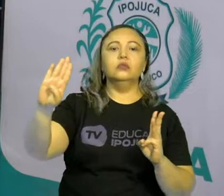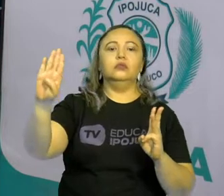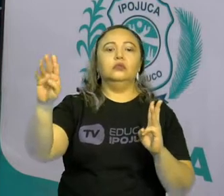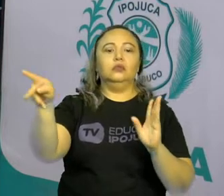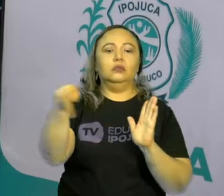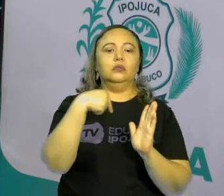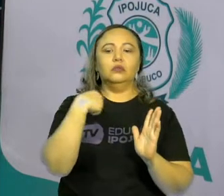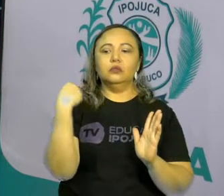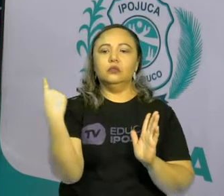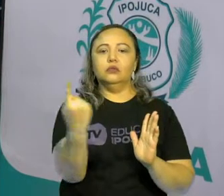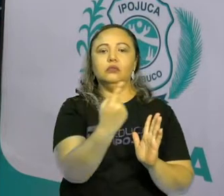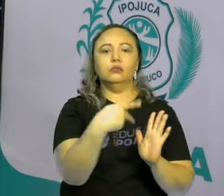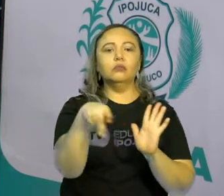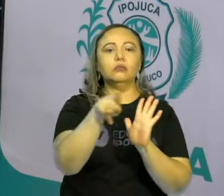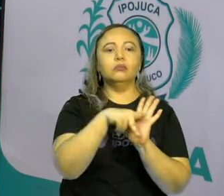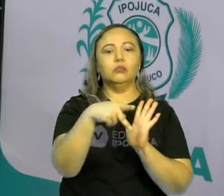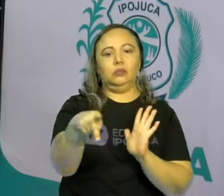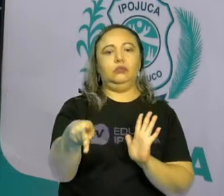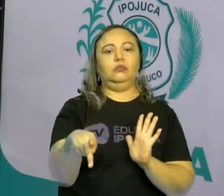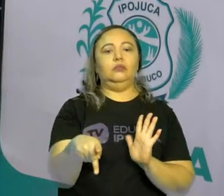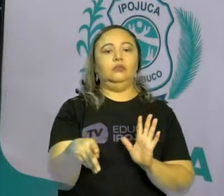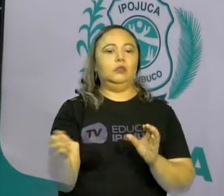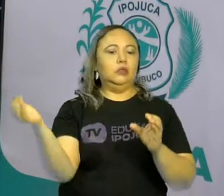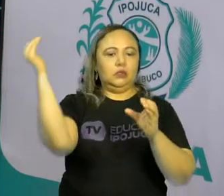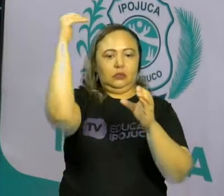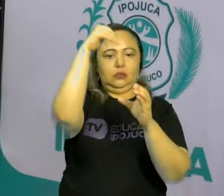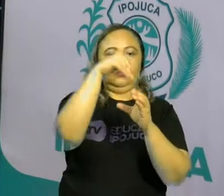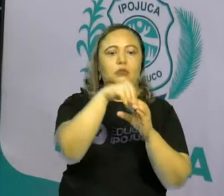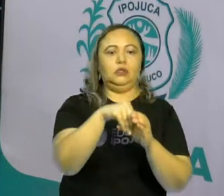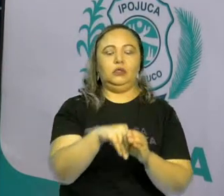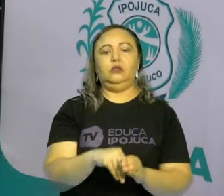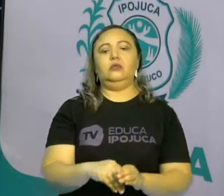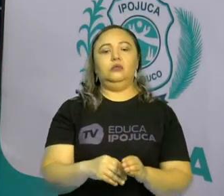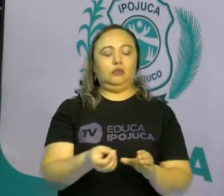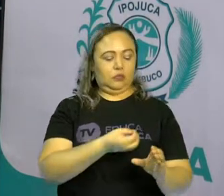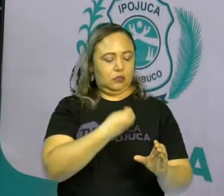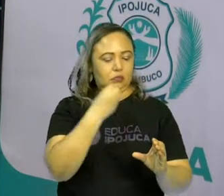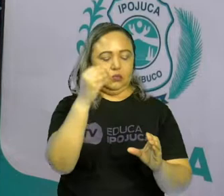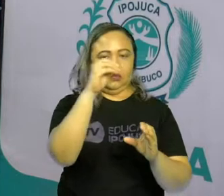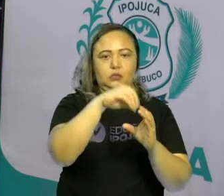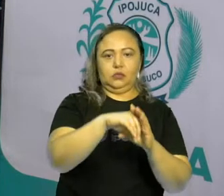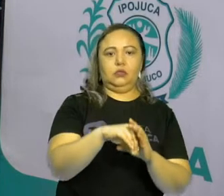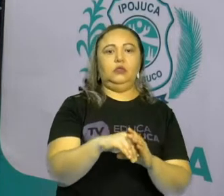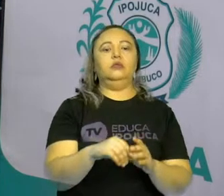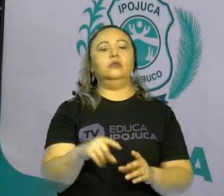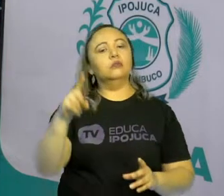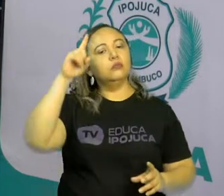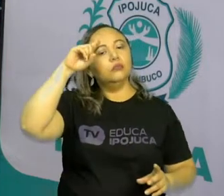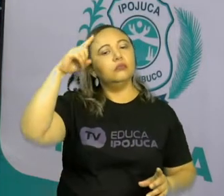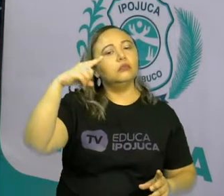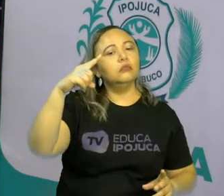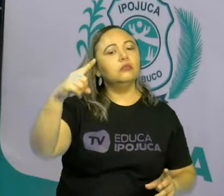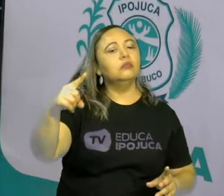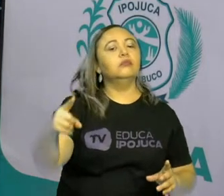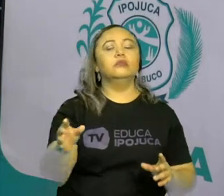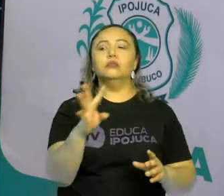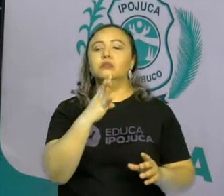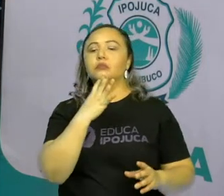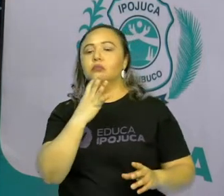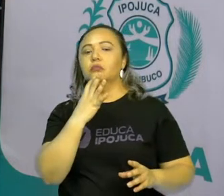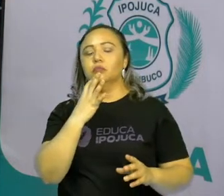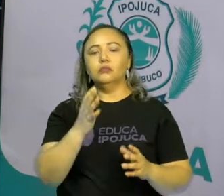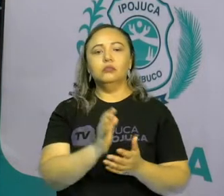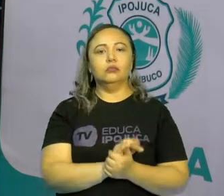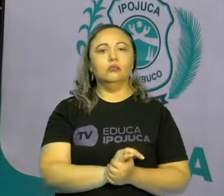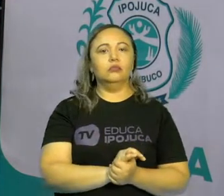ao qual o indivíduo são inseridos e fazem parte no seu dia a dia. Então, vamos conhecê-las.